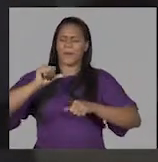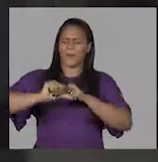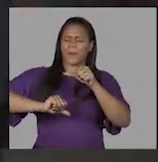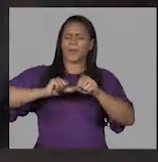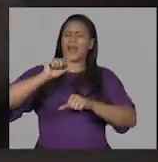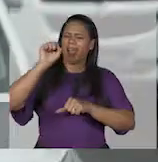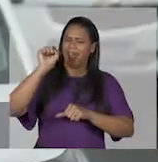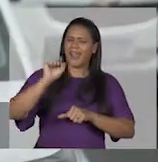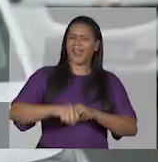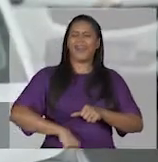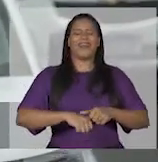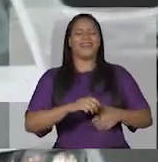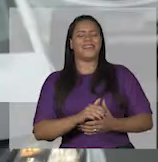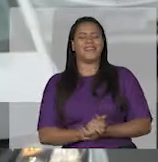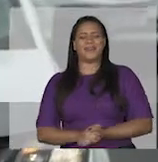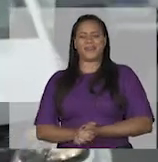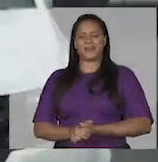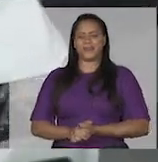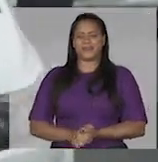motivos pra mudar